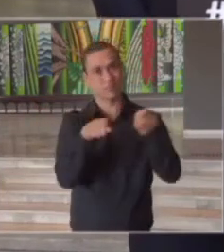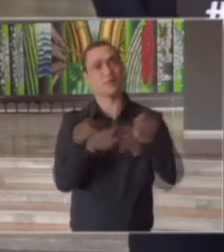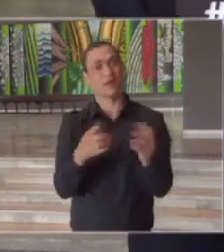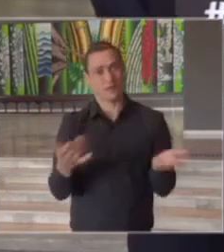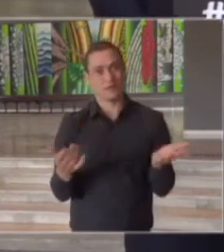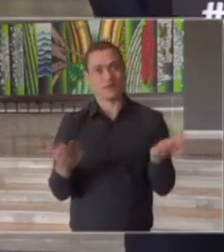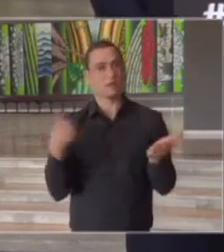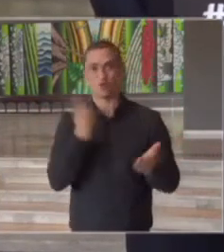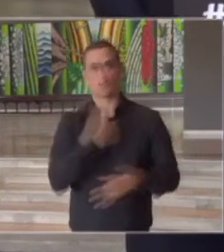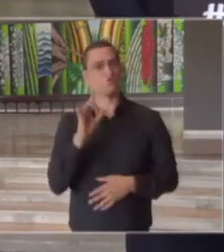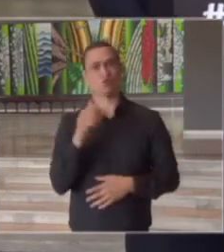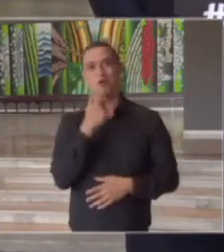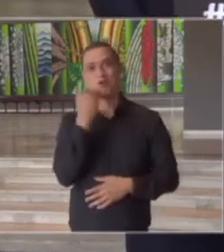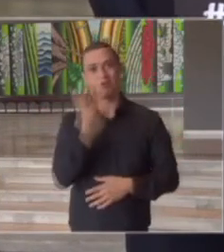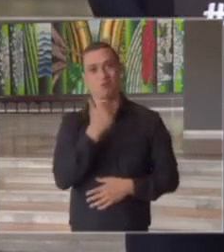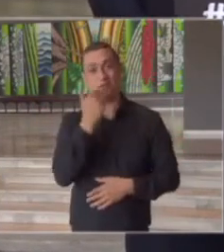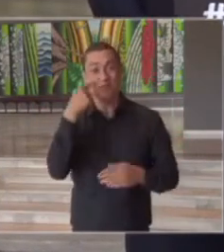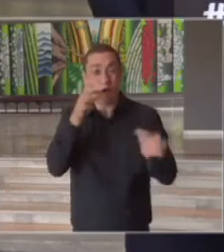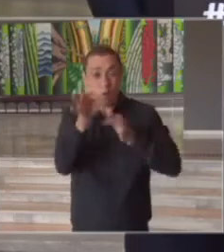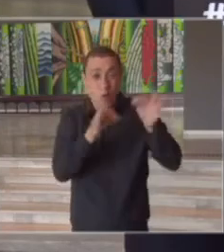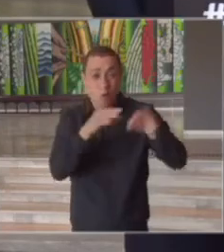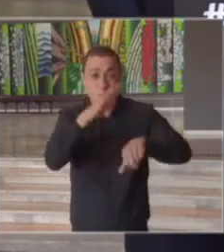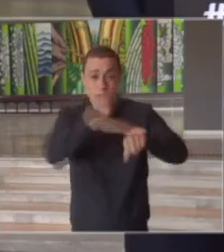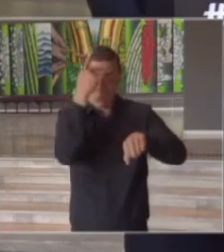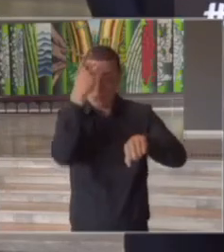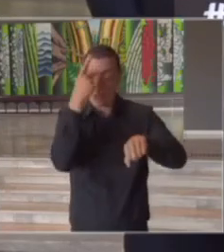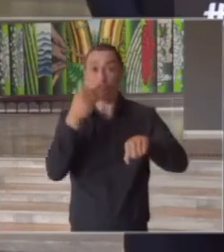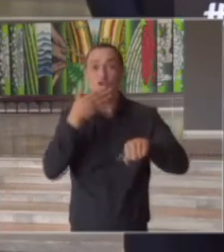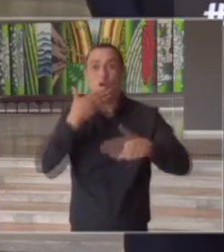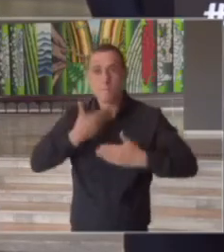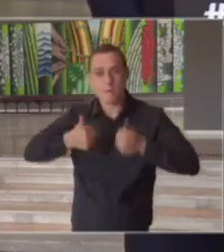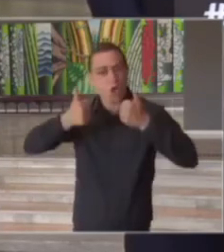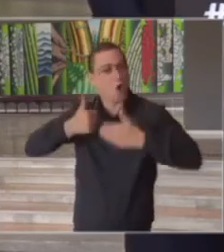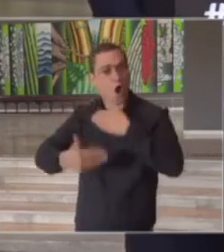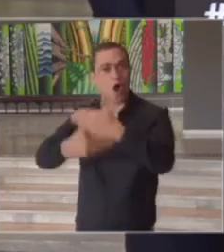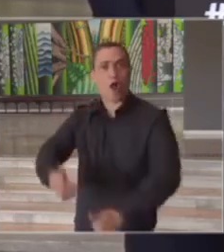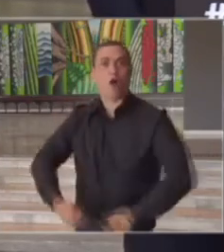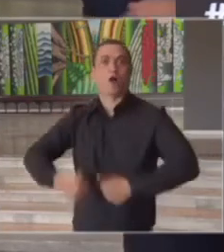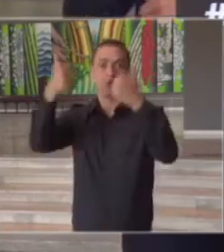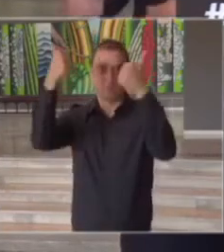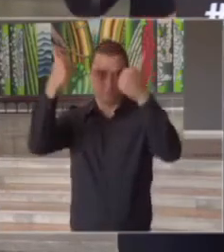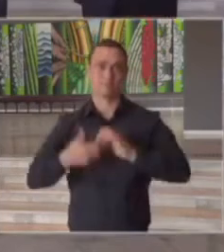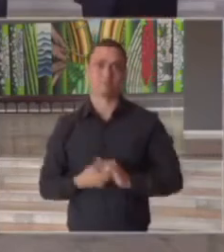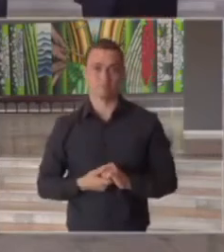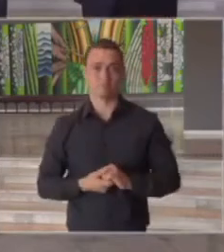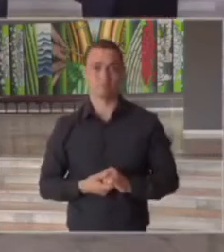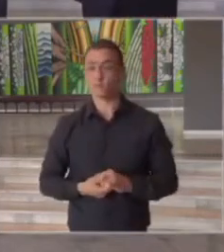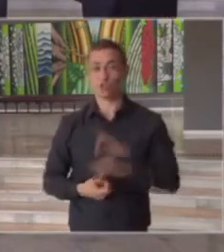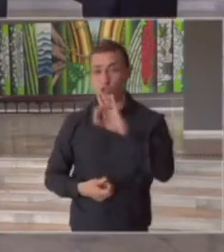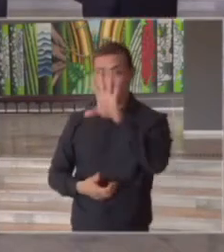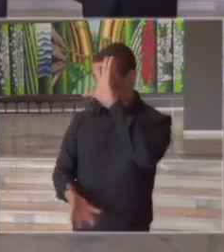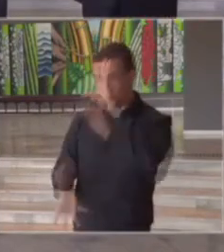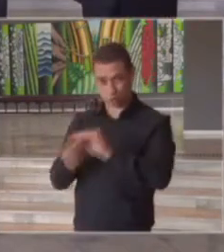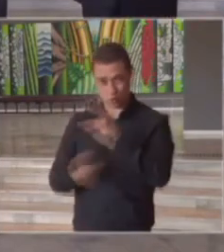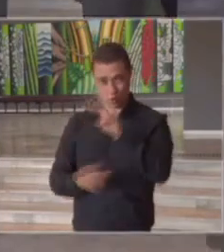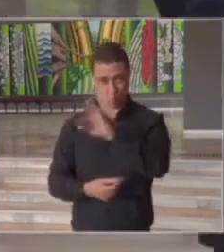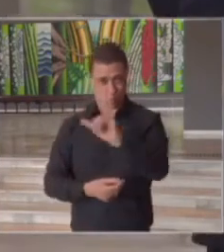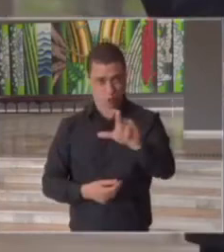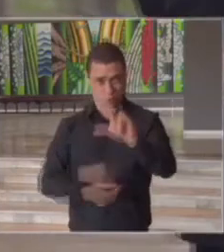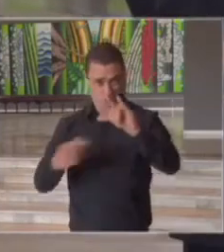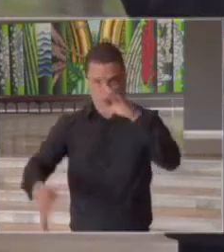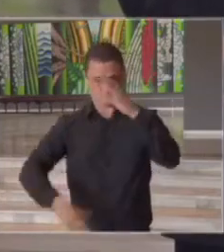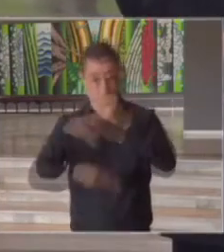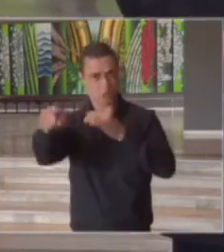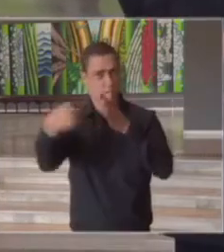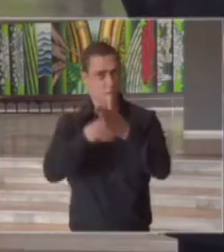gente consiga ter um plano que só melhore daqui para frente concluindo Will sua